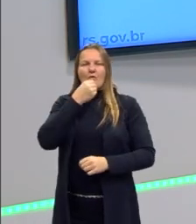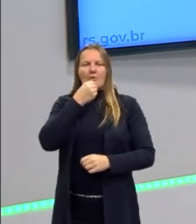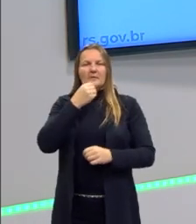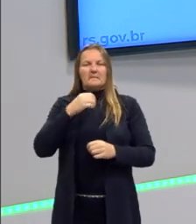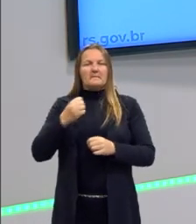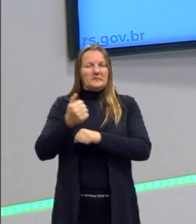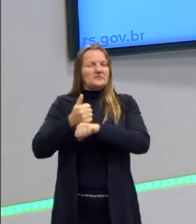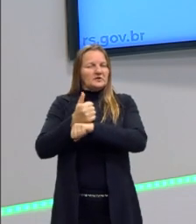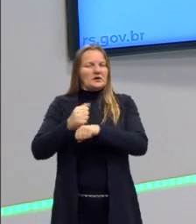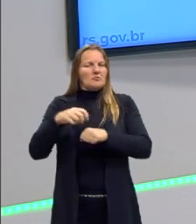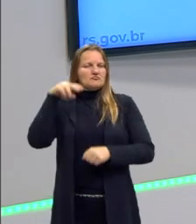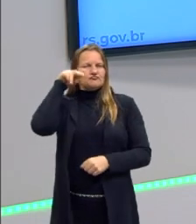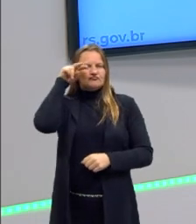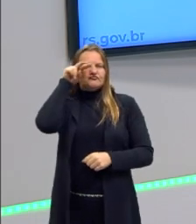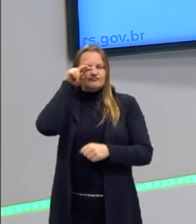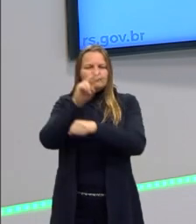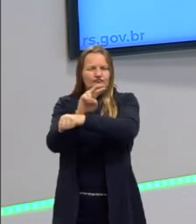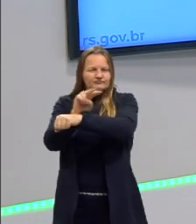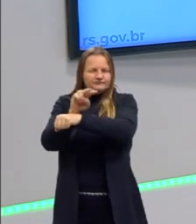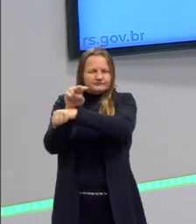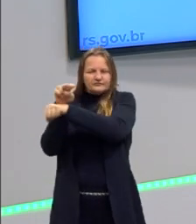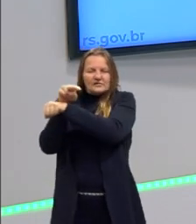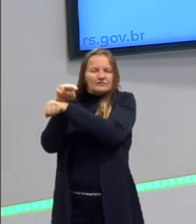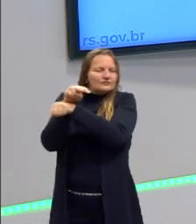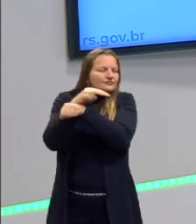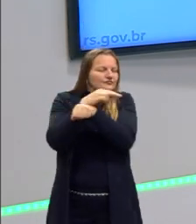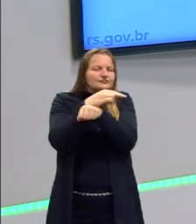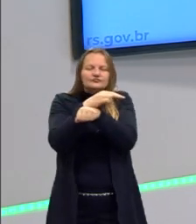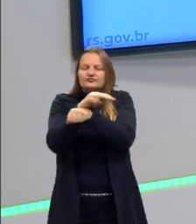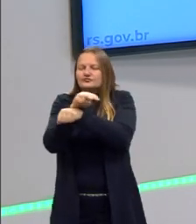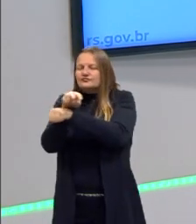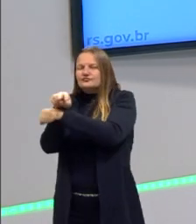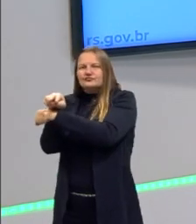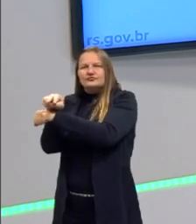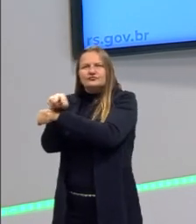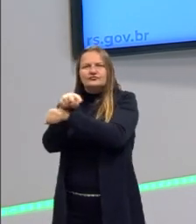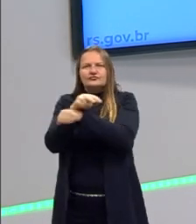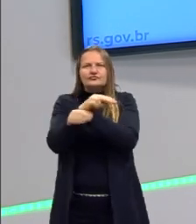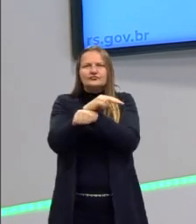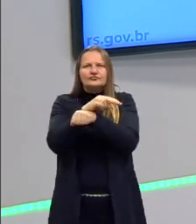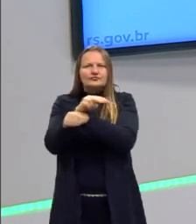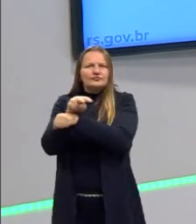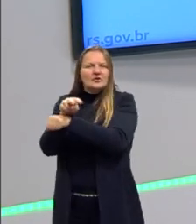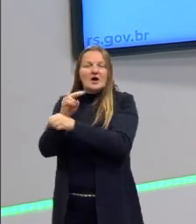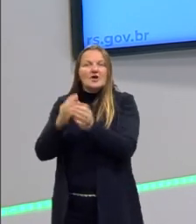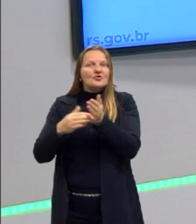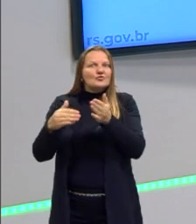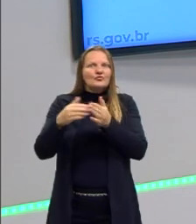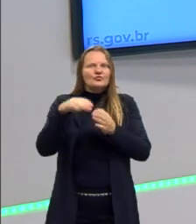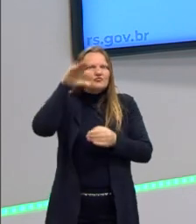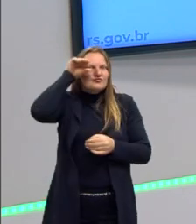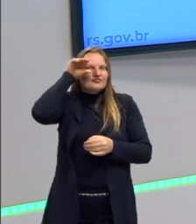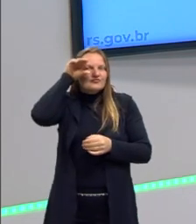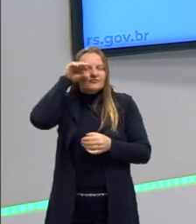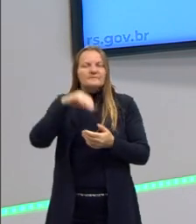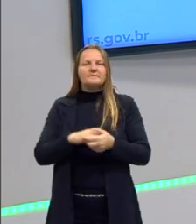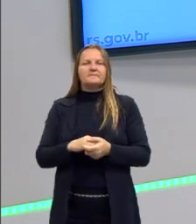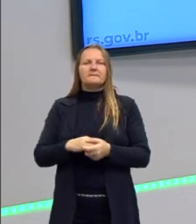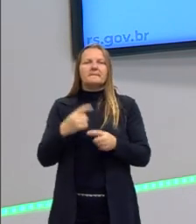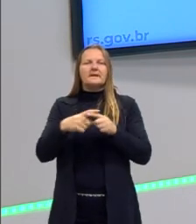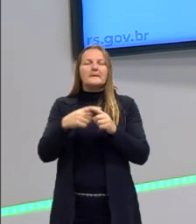torre, e ele pode observar todas as celas. Mas a intenção do panóptico era o seguinte,